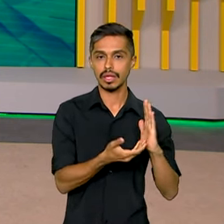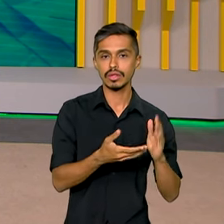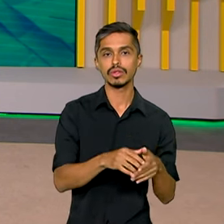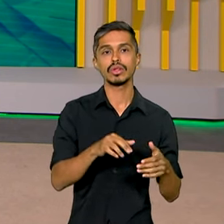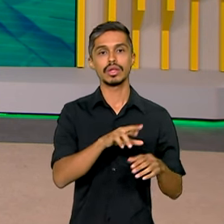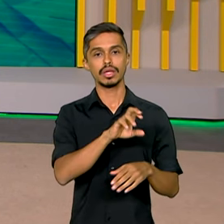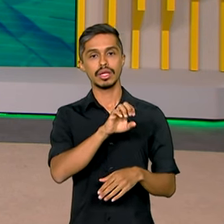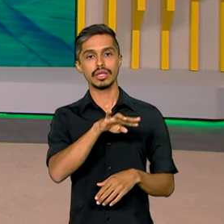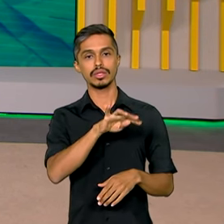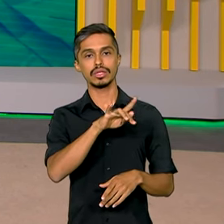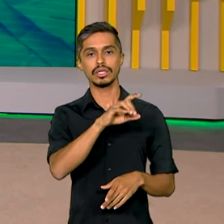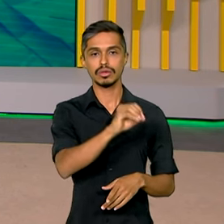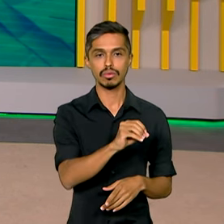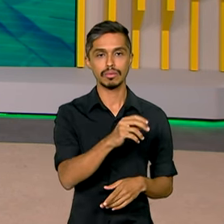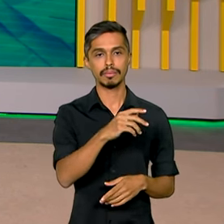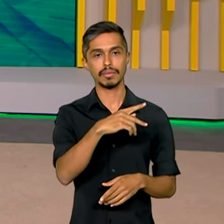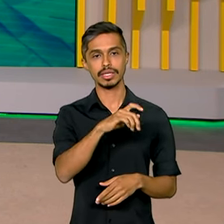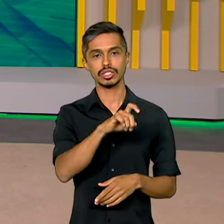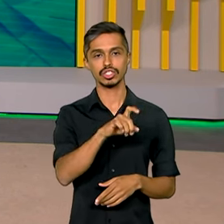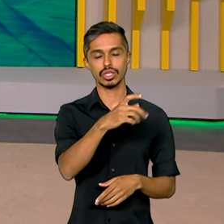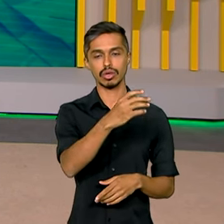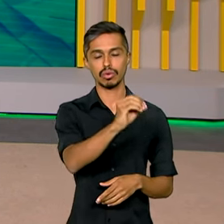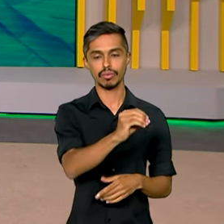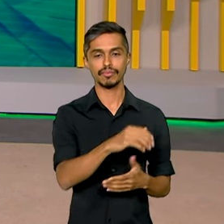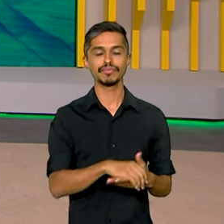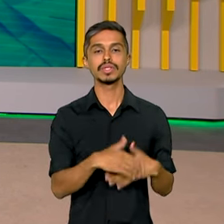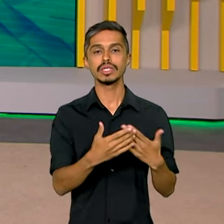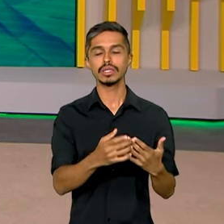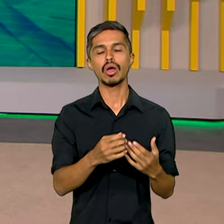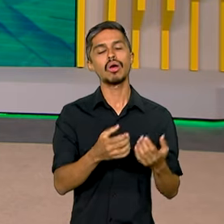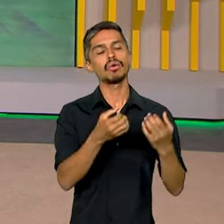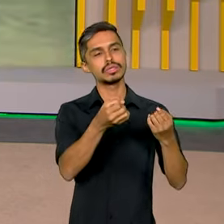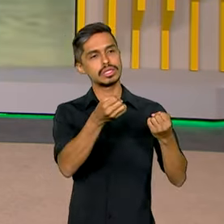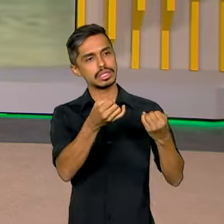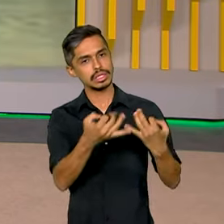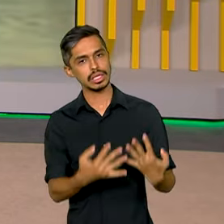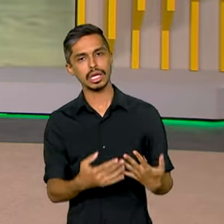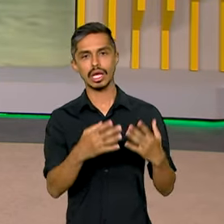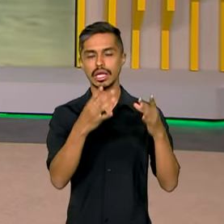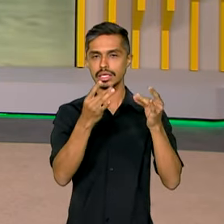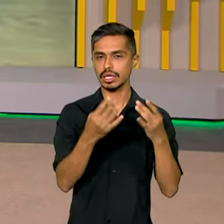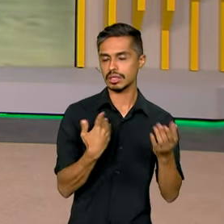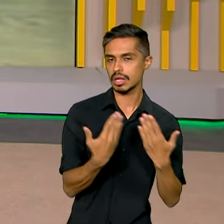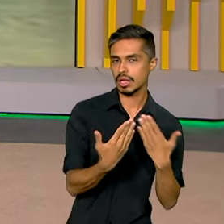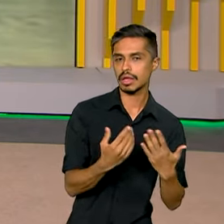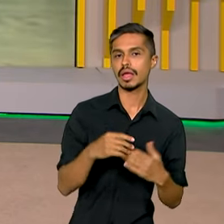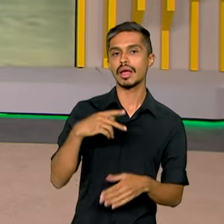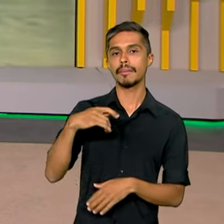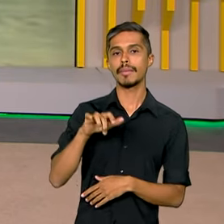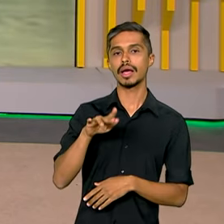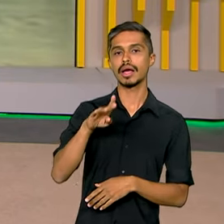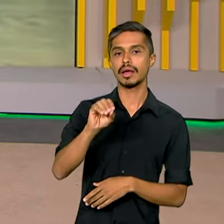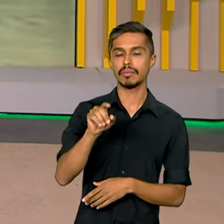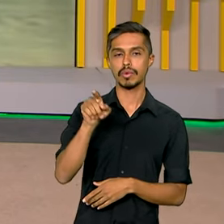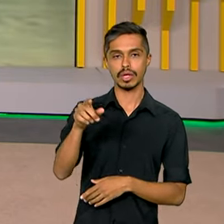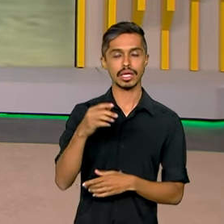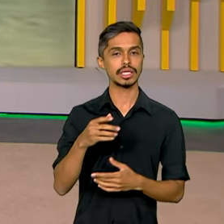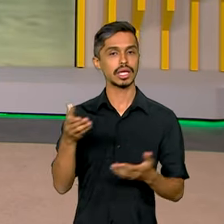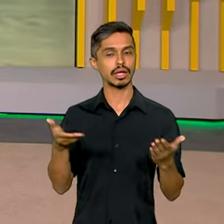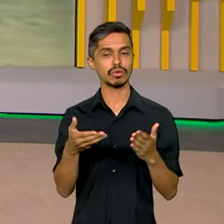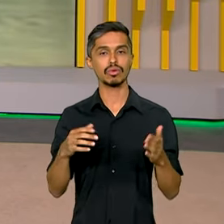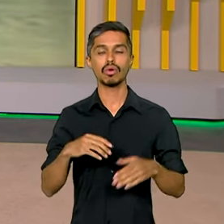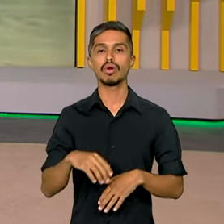Pacheco. Quem tem mais detalhes sobre todas essas negociações é o repórter Pablo Mundi, que está no Palácio do